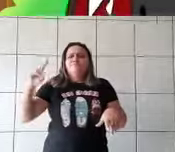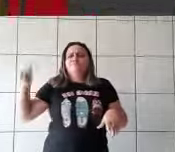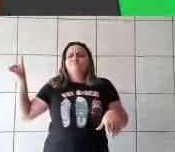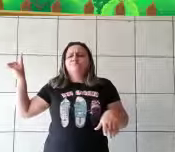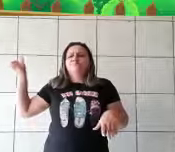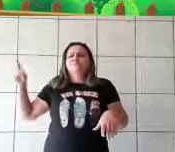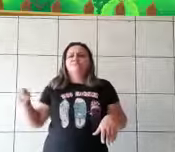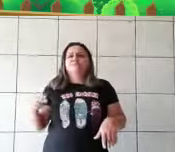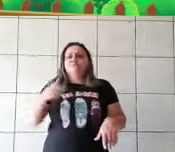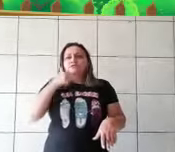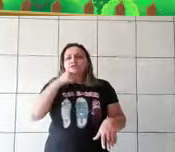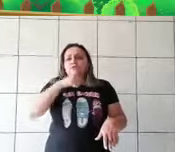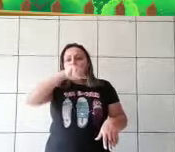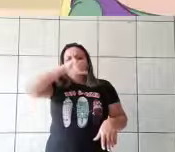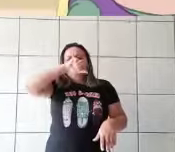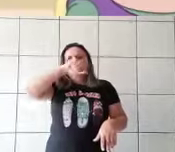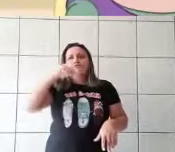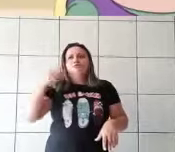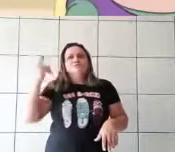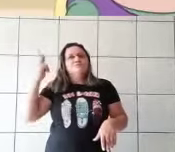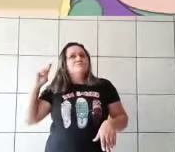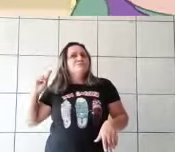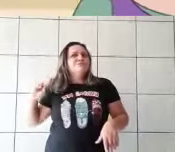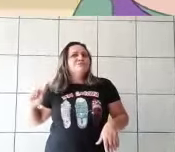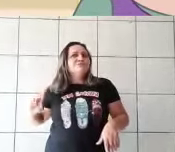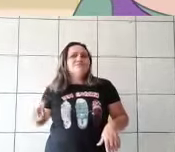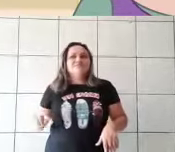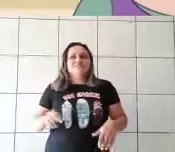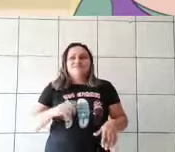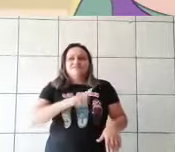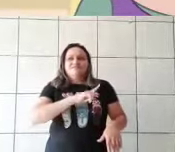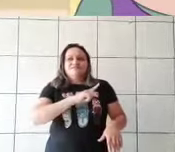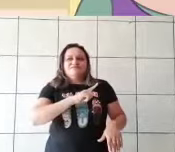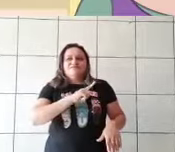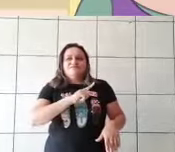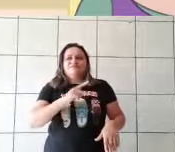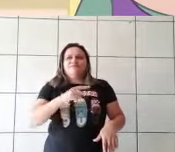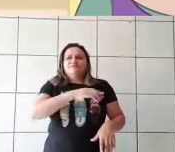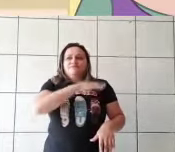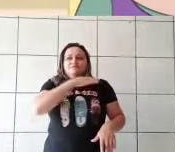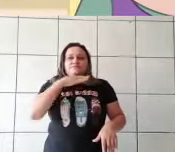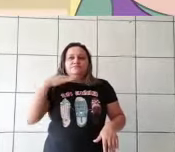Cinderela havia falecido há algum tempo. E por isso seu pai cuidava dela.